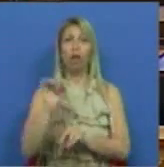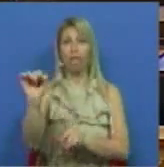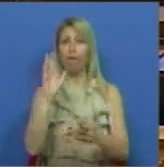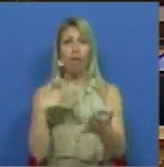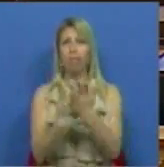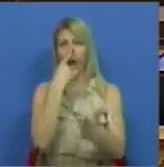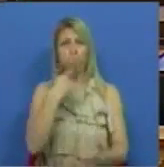mesmo combate. Muito bem.